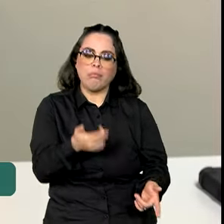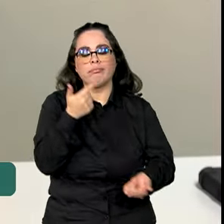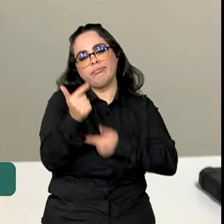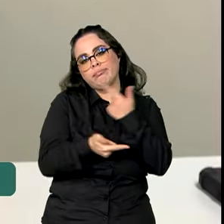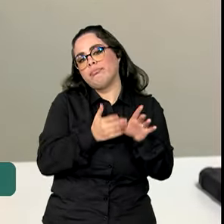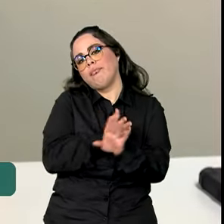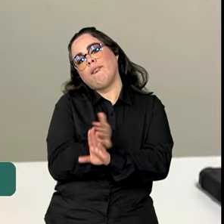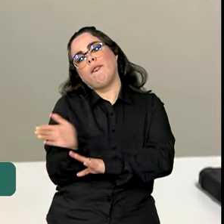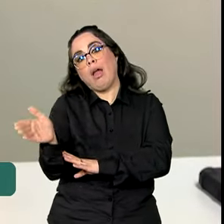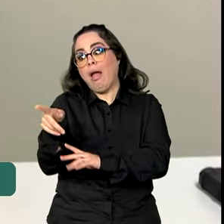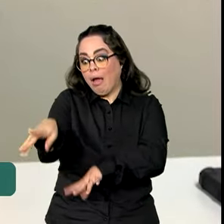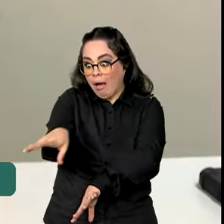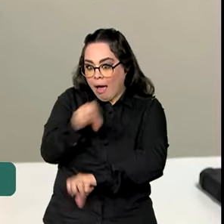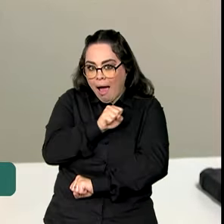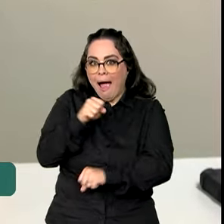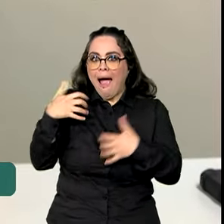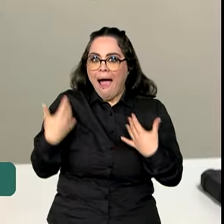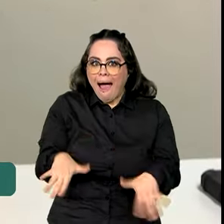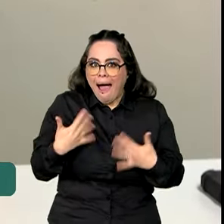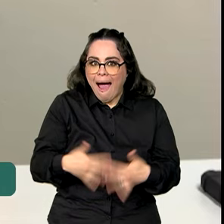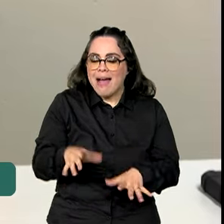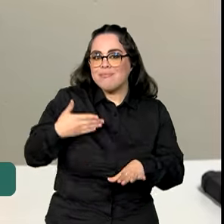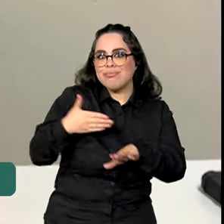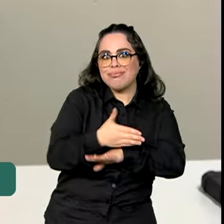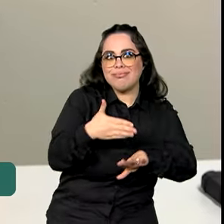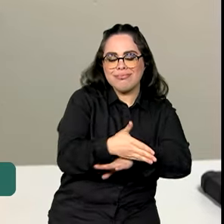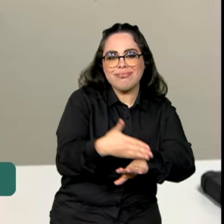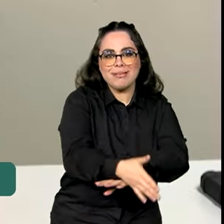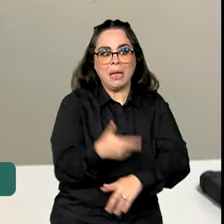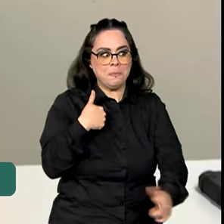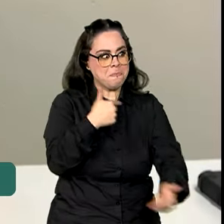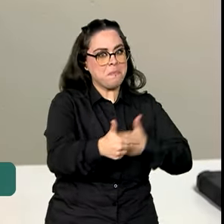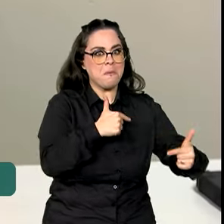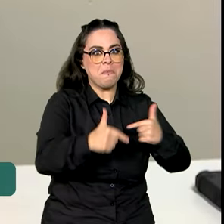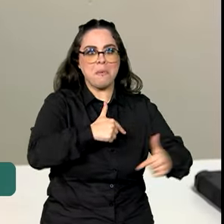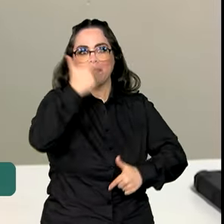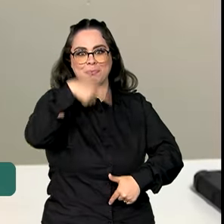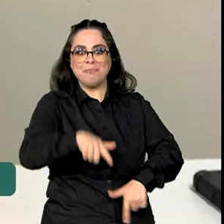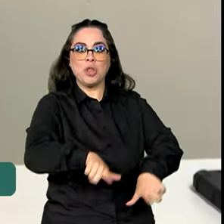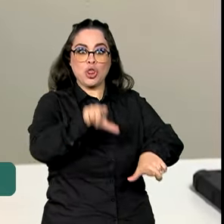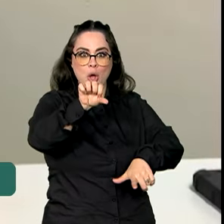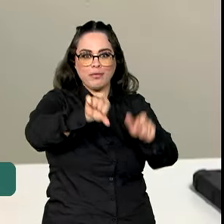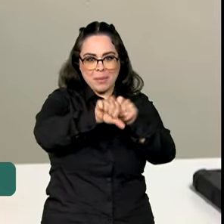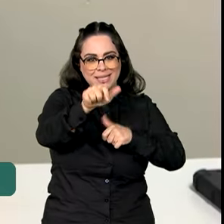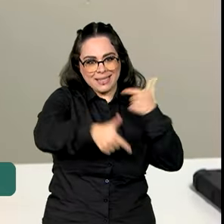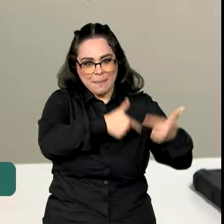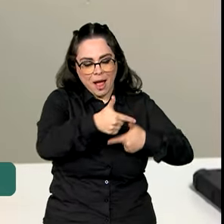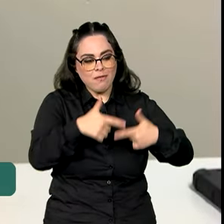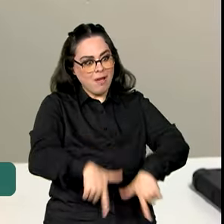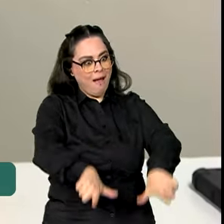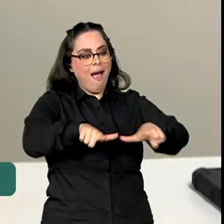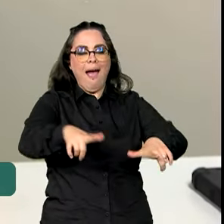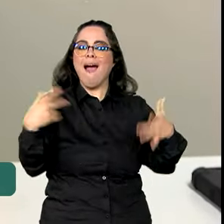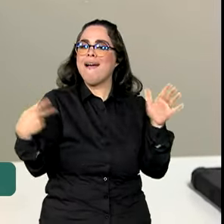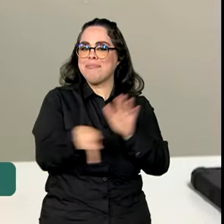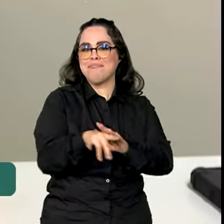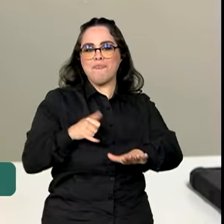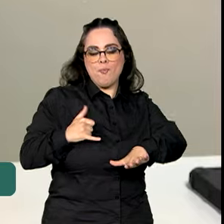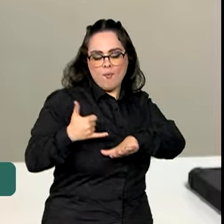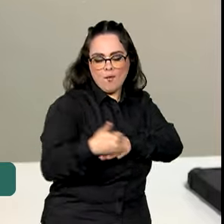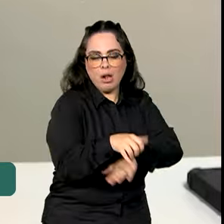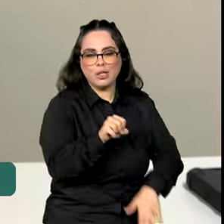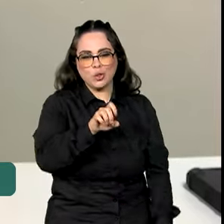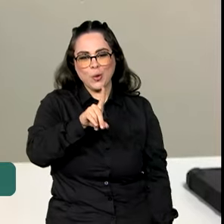Trabalhando, e depois dos nove meses, eles me classificaram como saudadora, e, tipo assim, para mim é